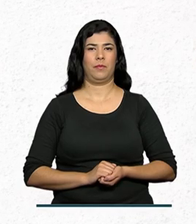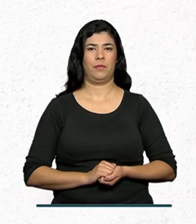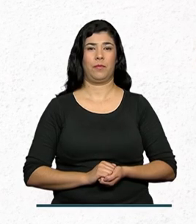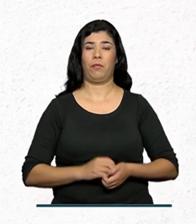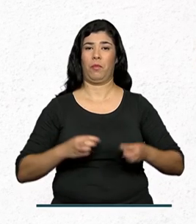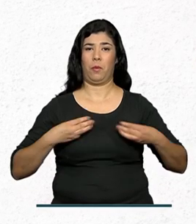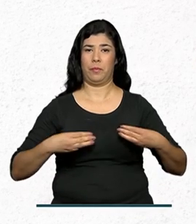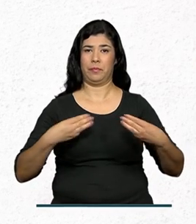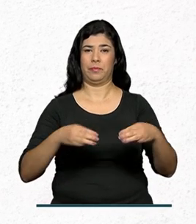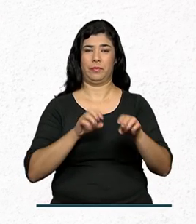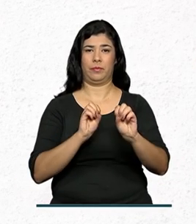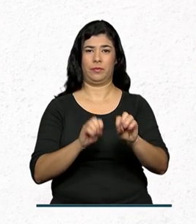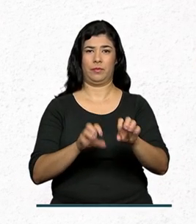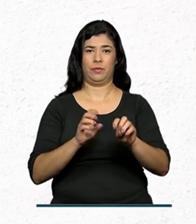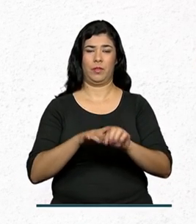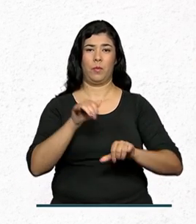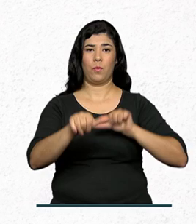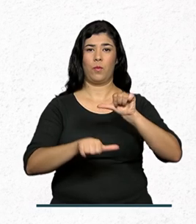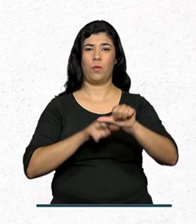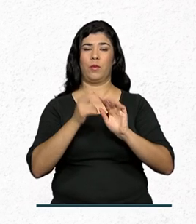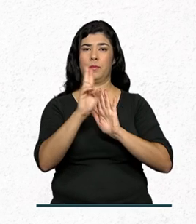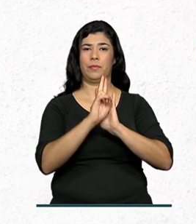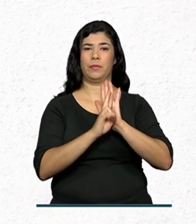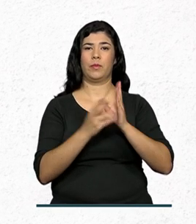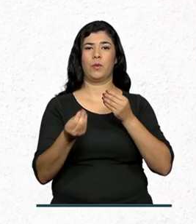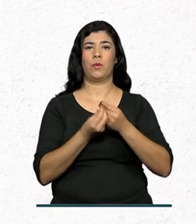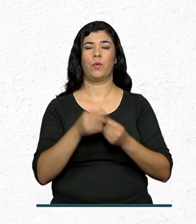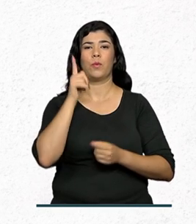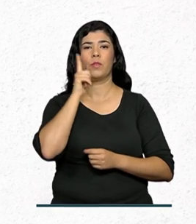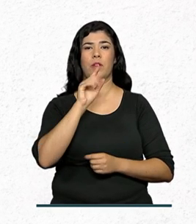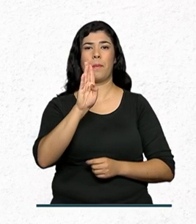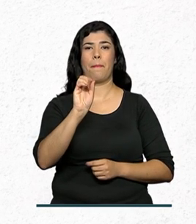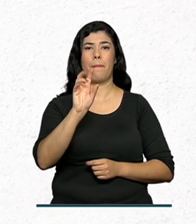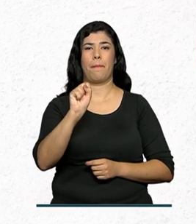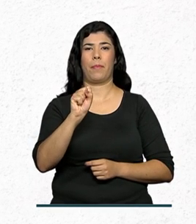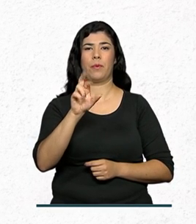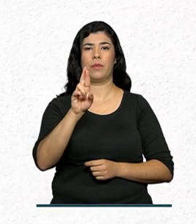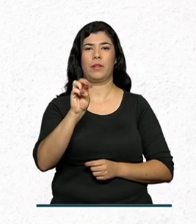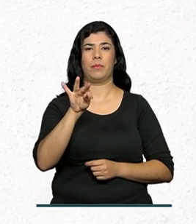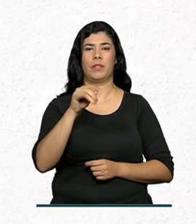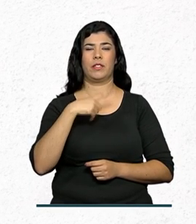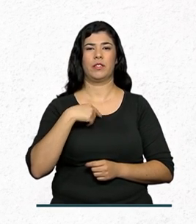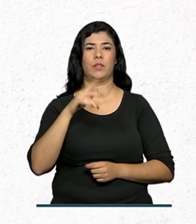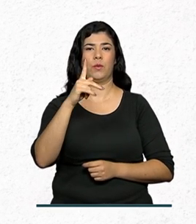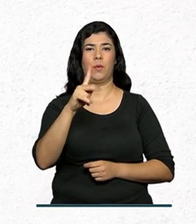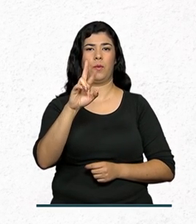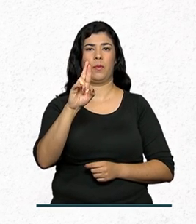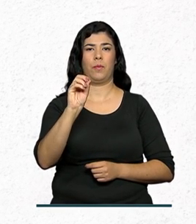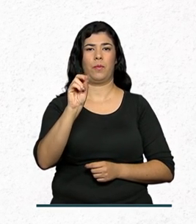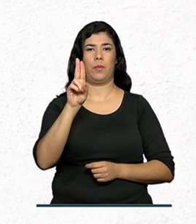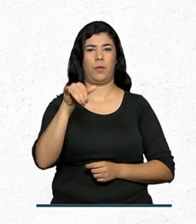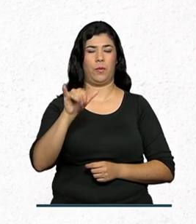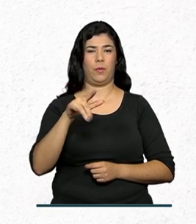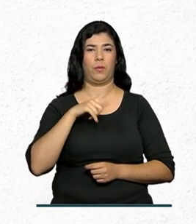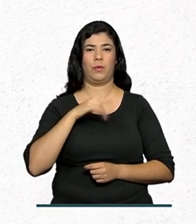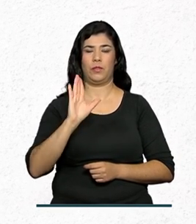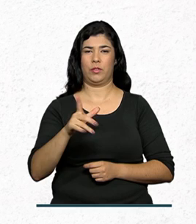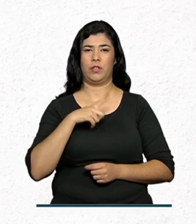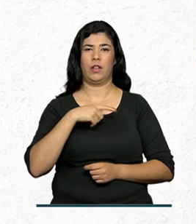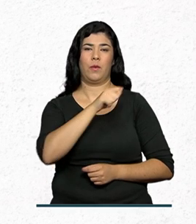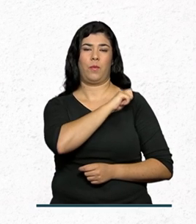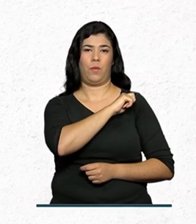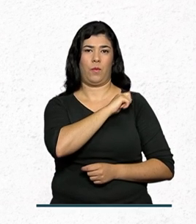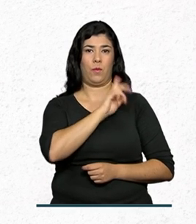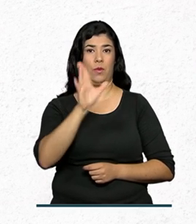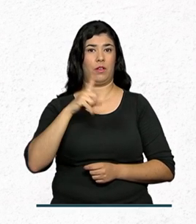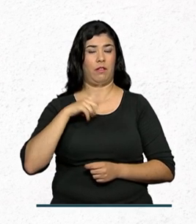O Ministério da Educação alterou as regras sobre bolsas remanescentes do programa Universidade para Todos, ProUni. O estudante